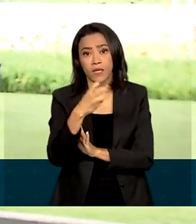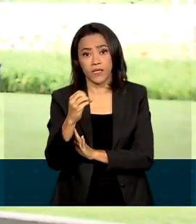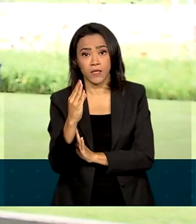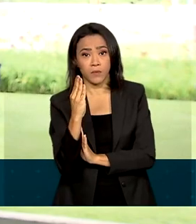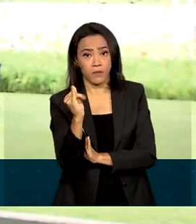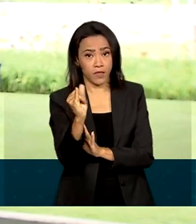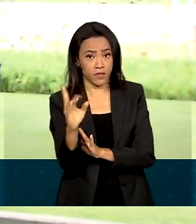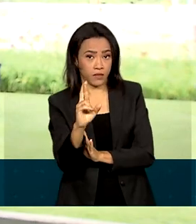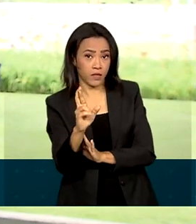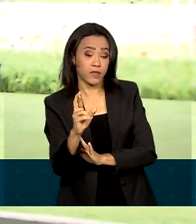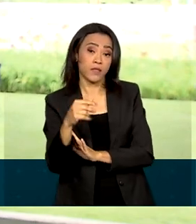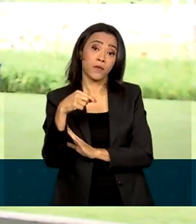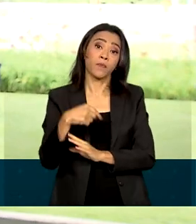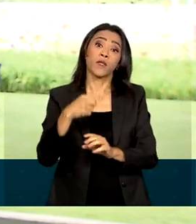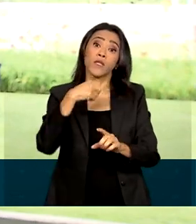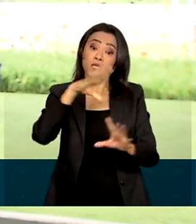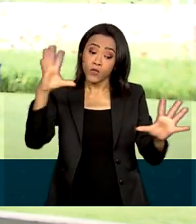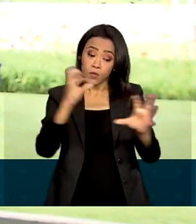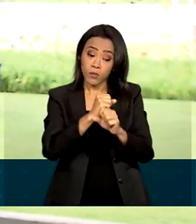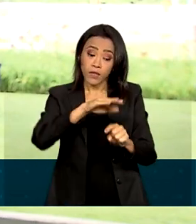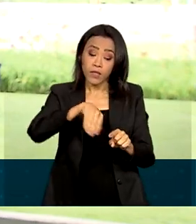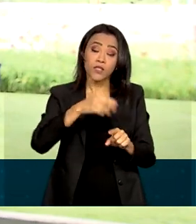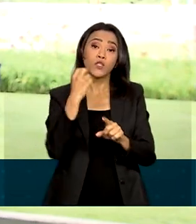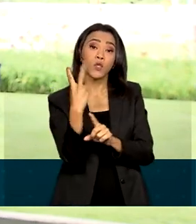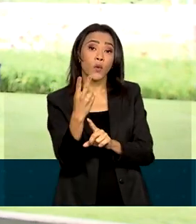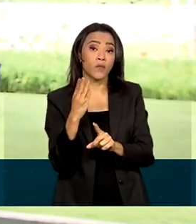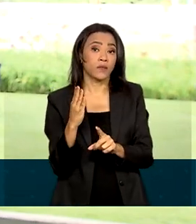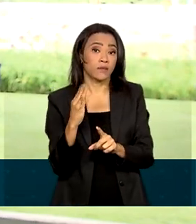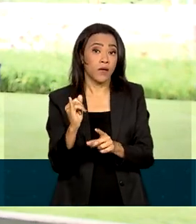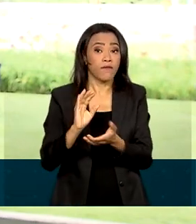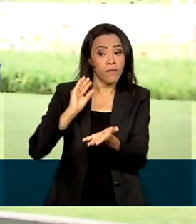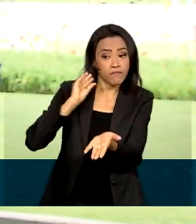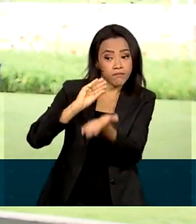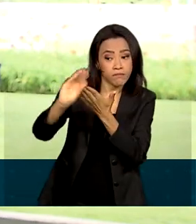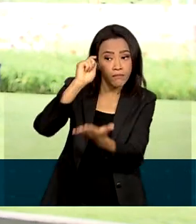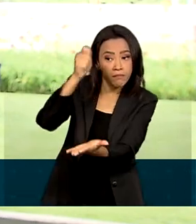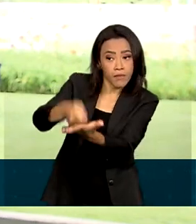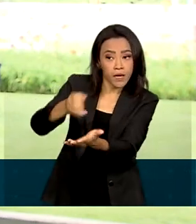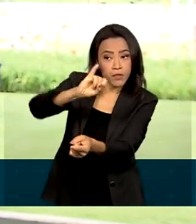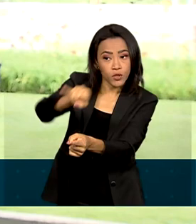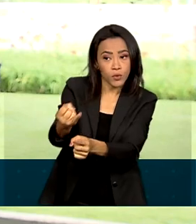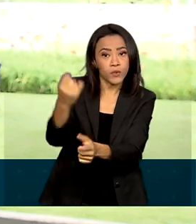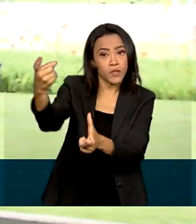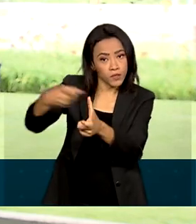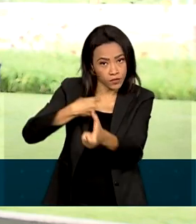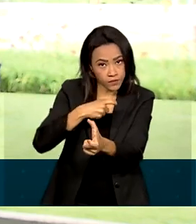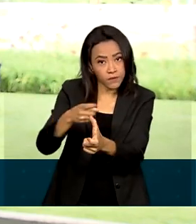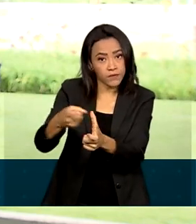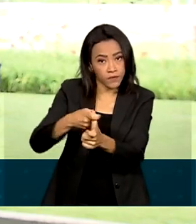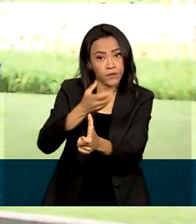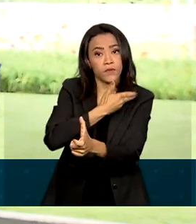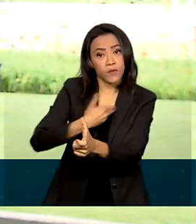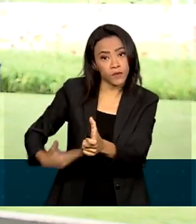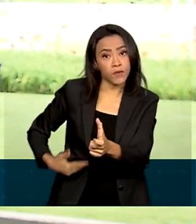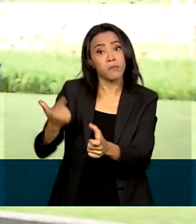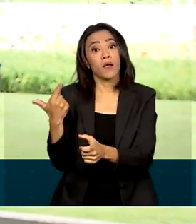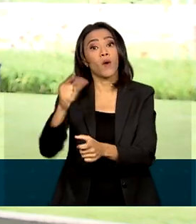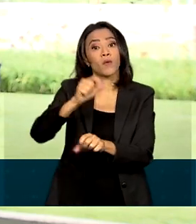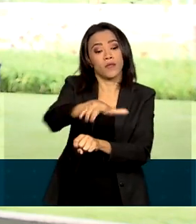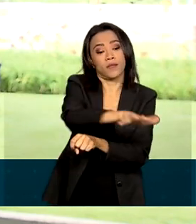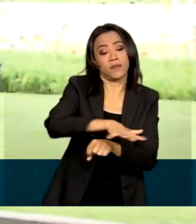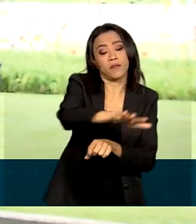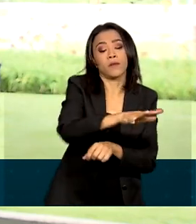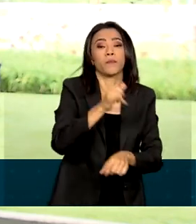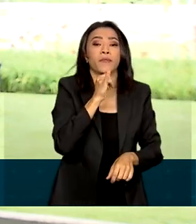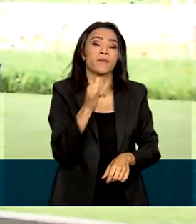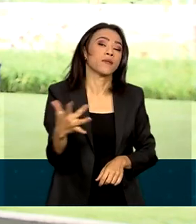Deste total, R$ 2 trilhões vão para o pagamento de juros da dívida pública. Com relação a outras áreas, a saúde,